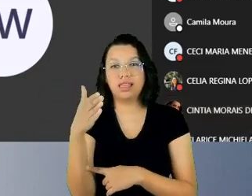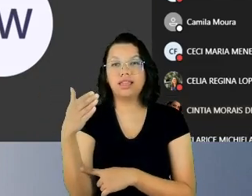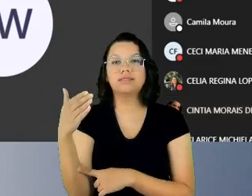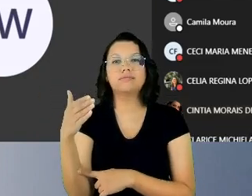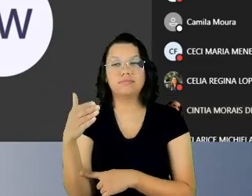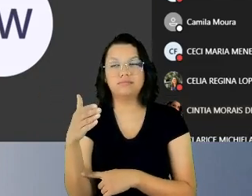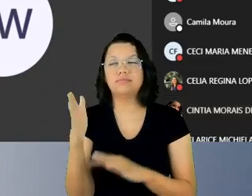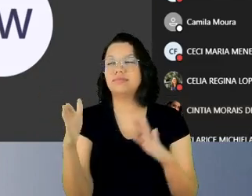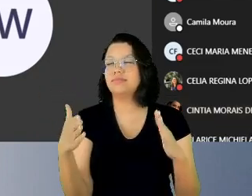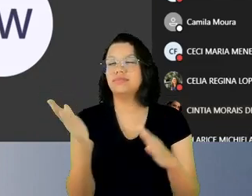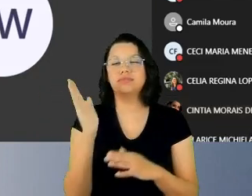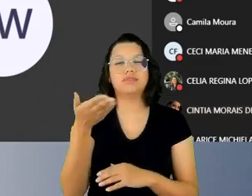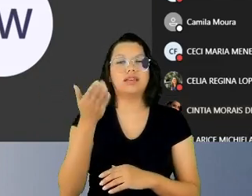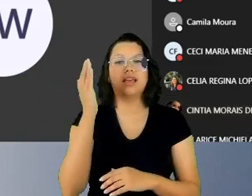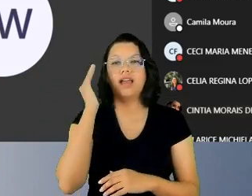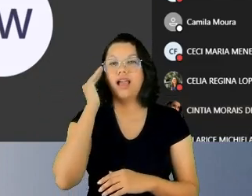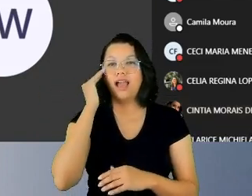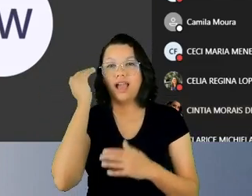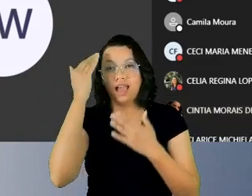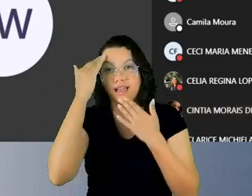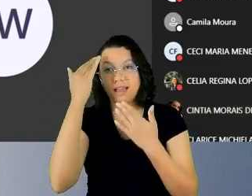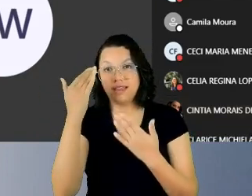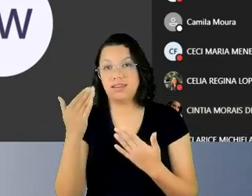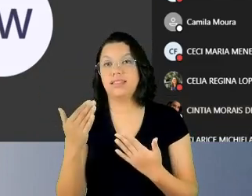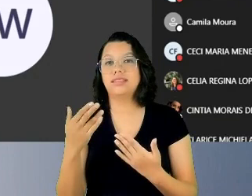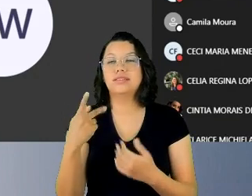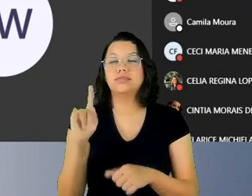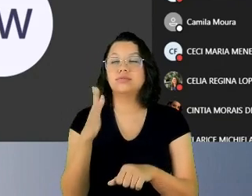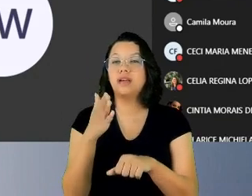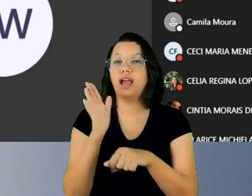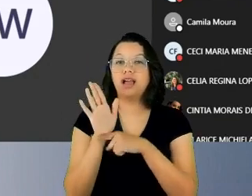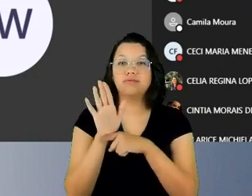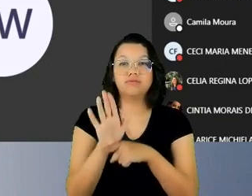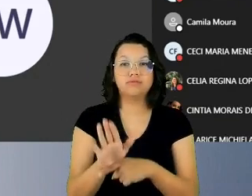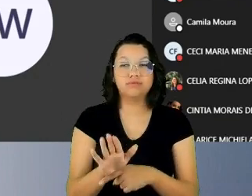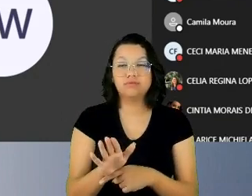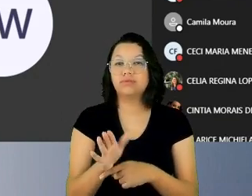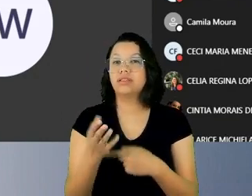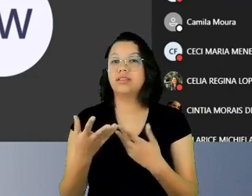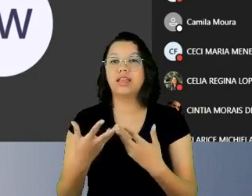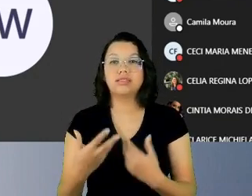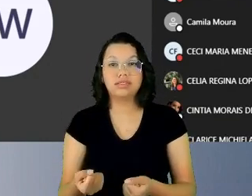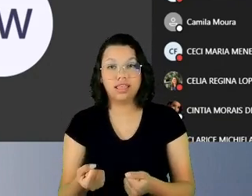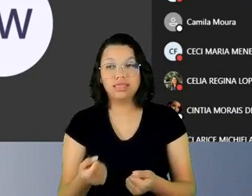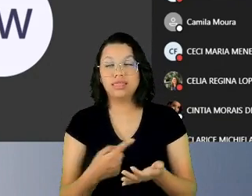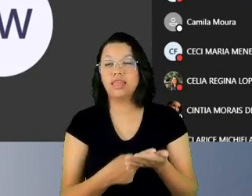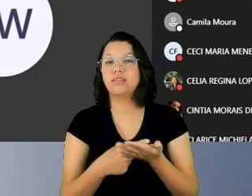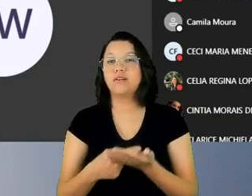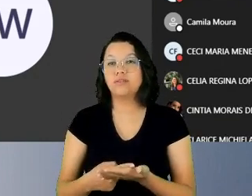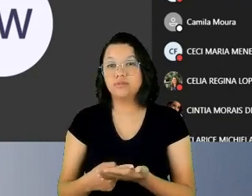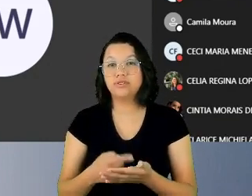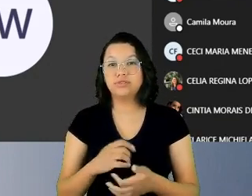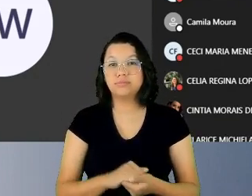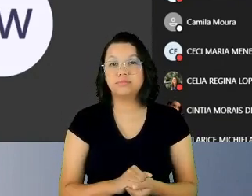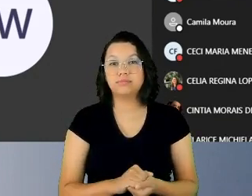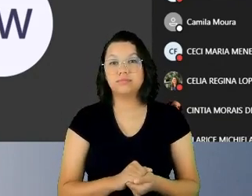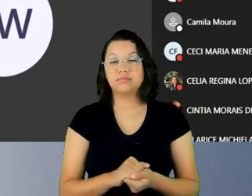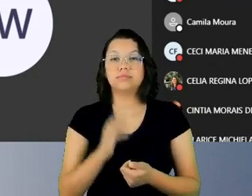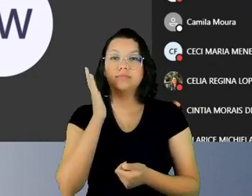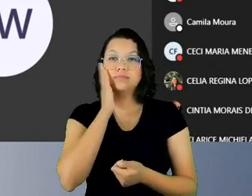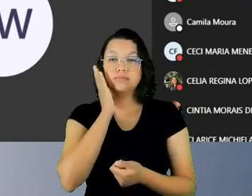colaboração dela, a aceitação do nosso convite e sei que ela vem muito enriquecer,